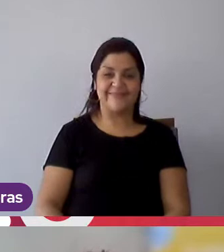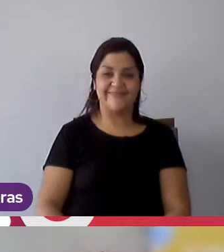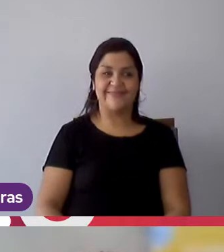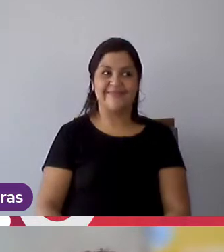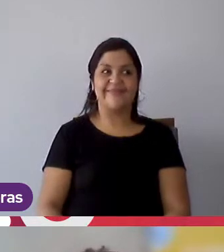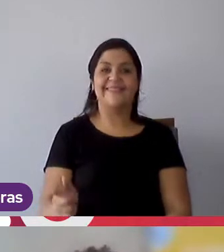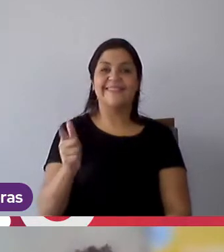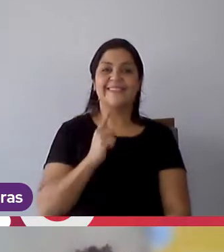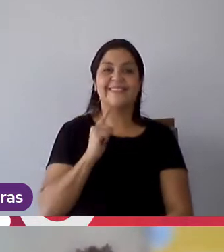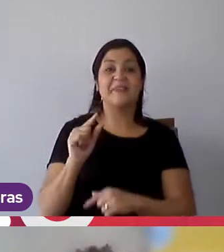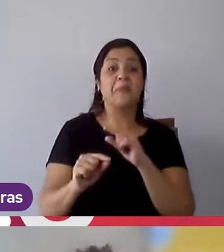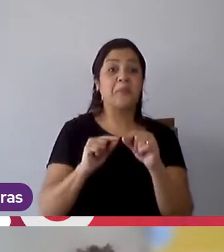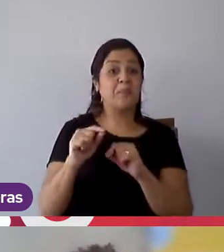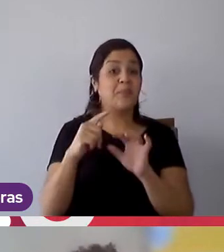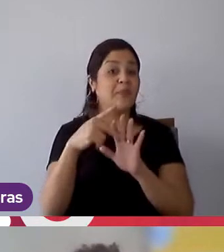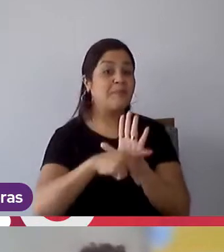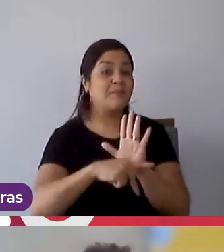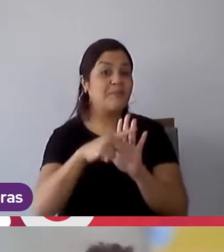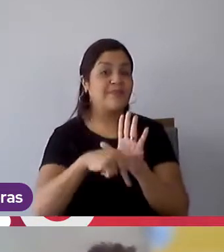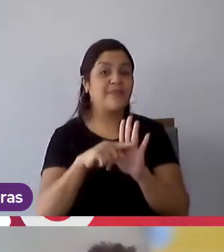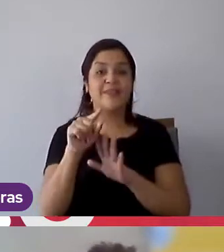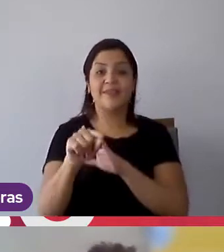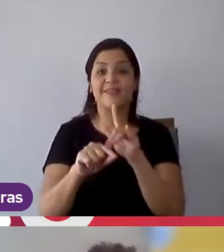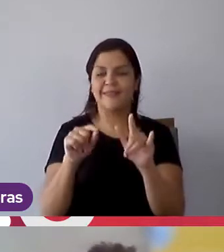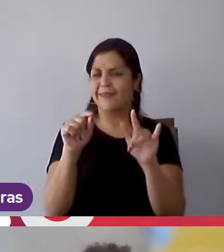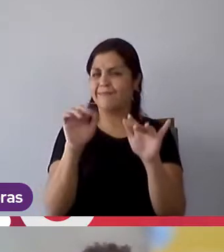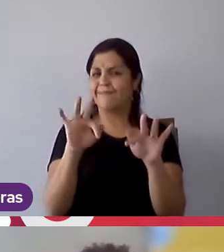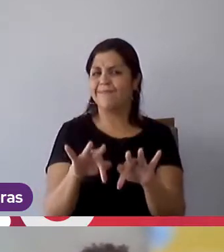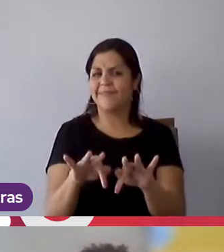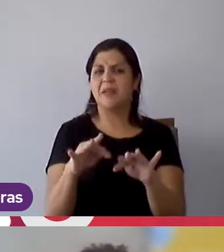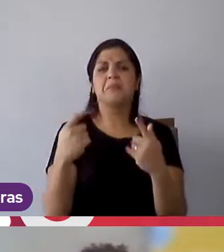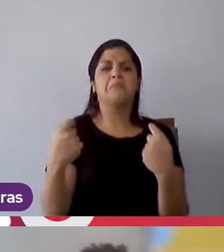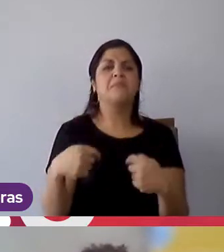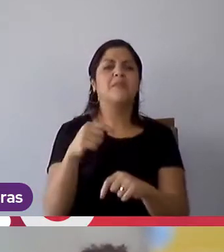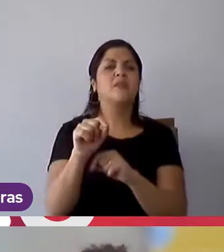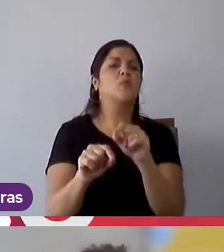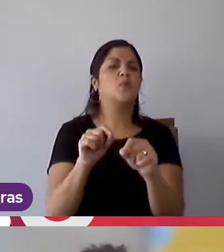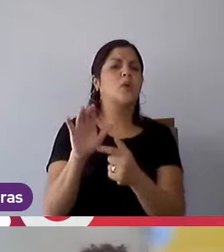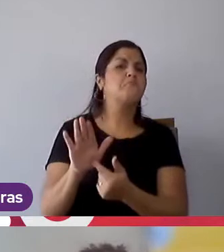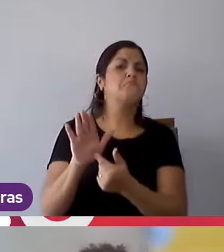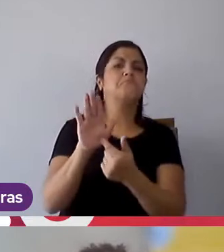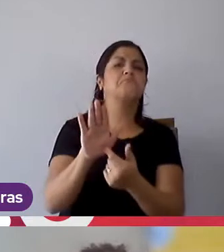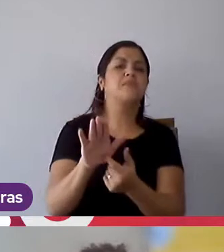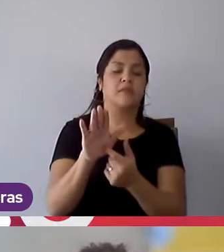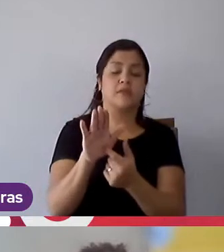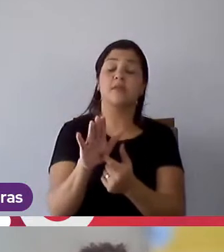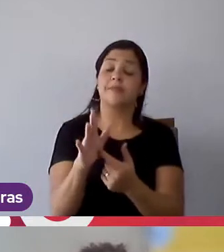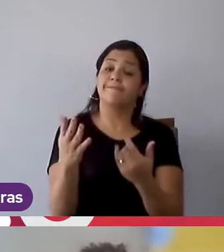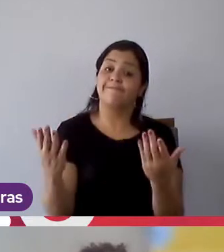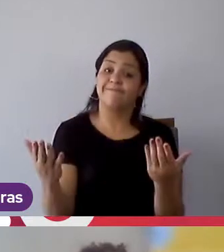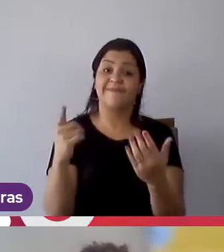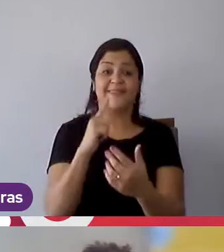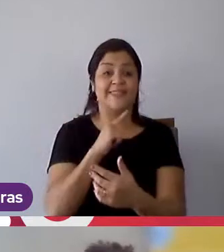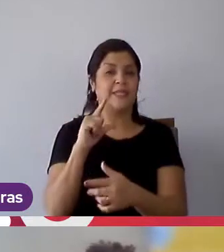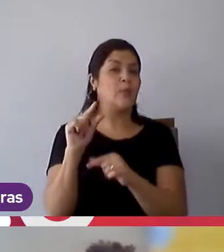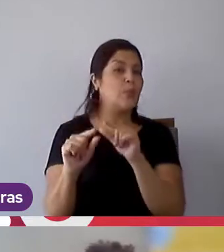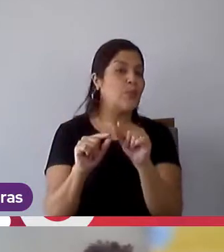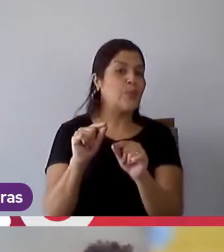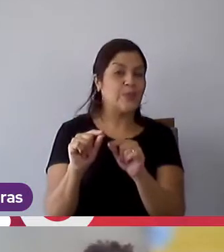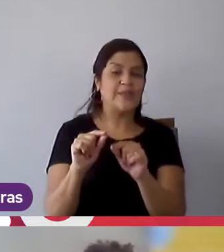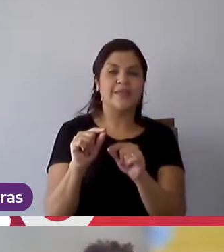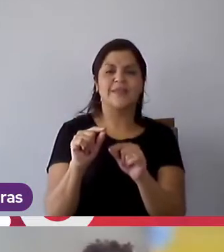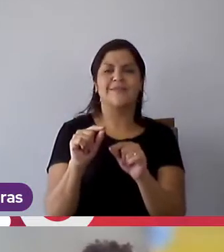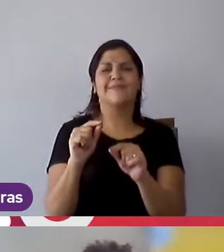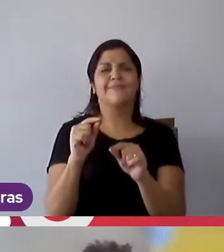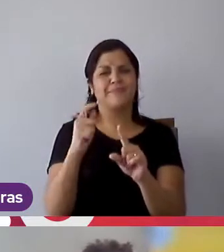a gente tem um projeto final que a gente precisa apresentar, né, e aí a gente tem uns